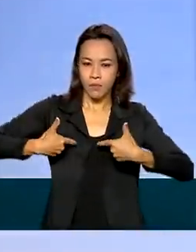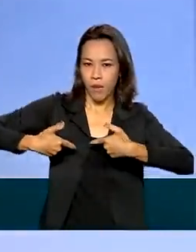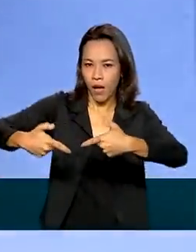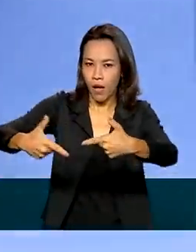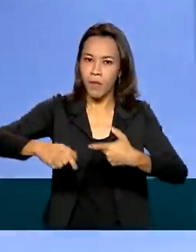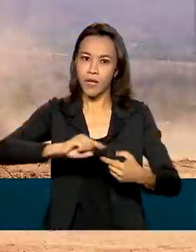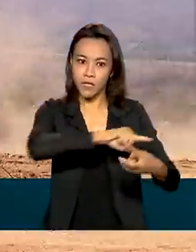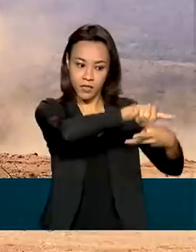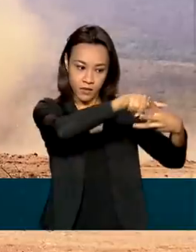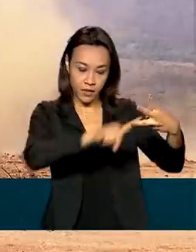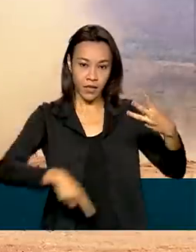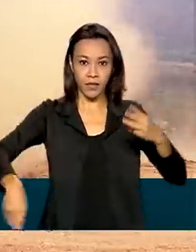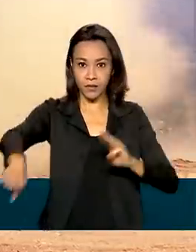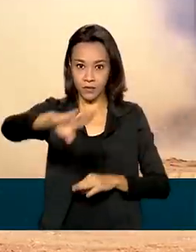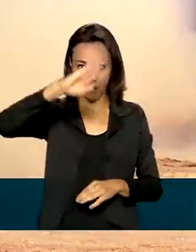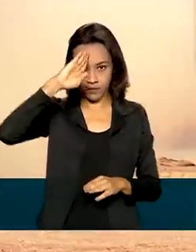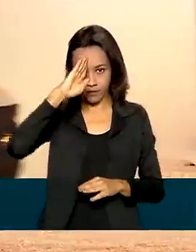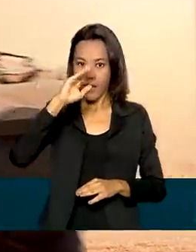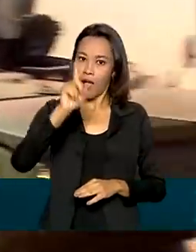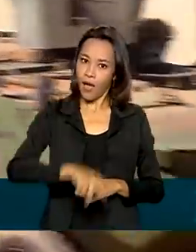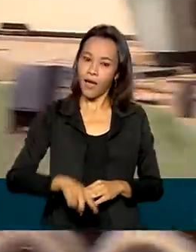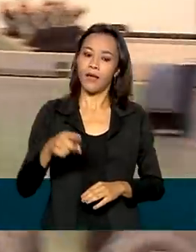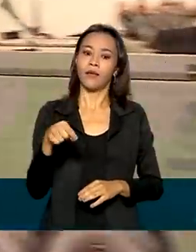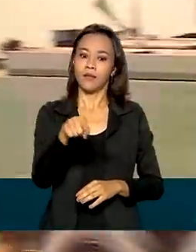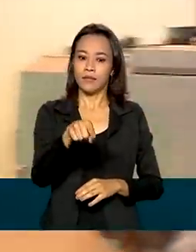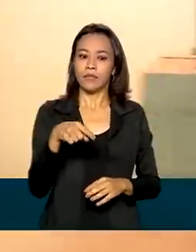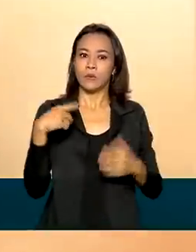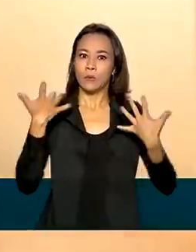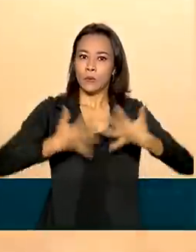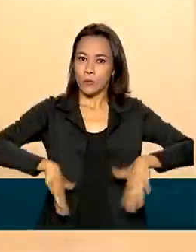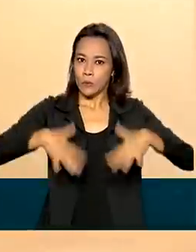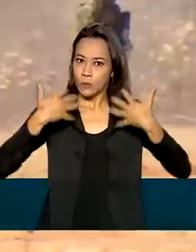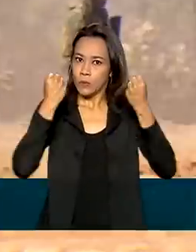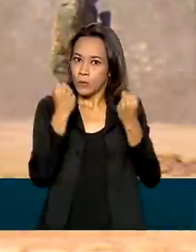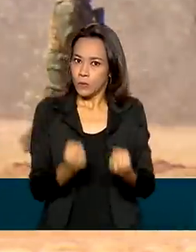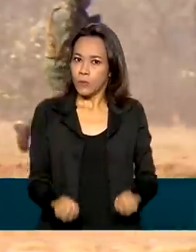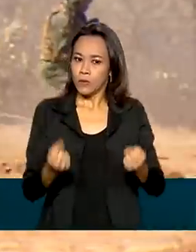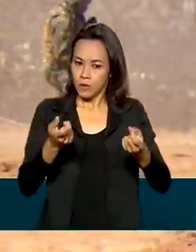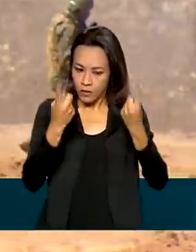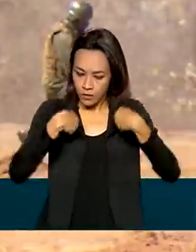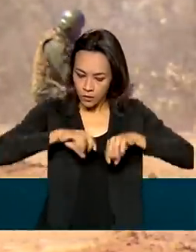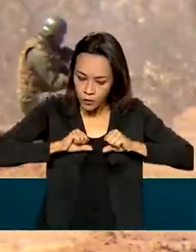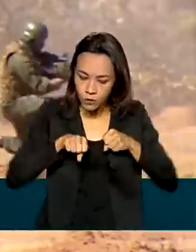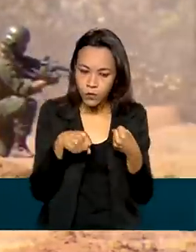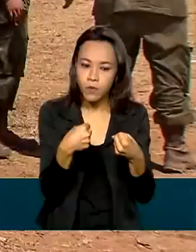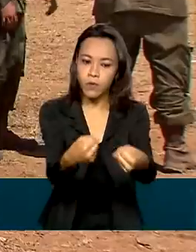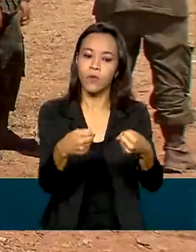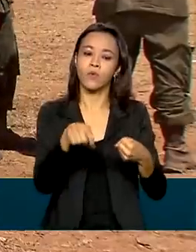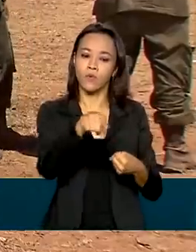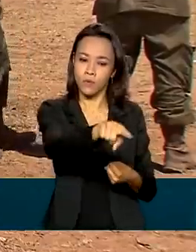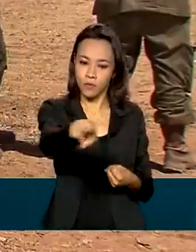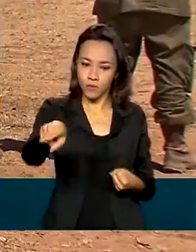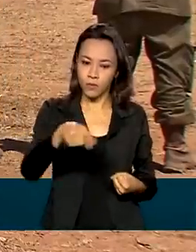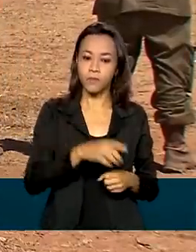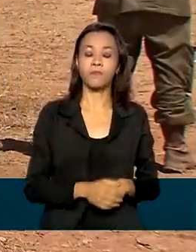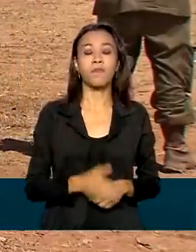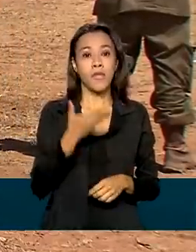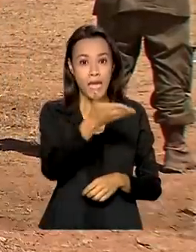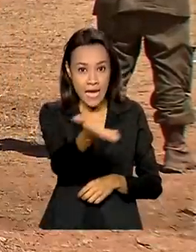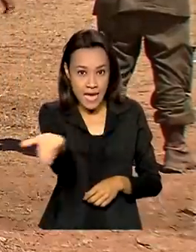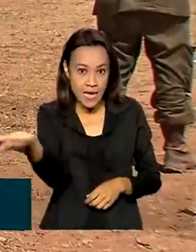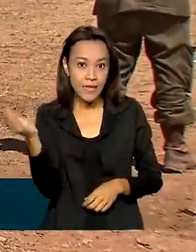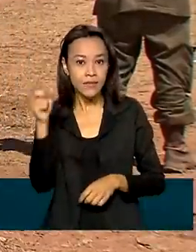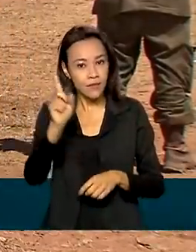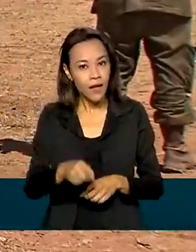armadas é a mais complexa das operações e exigiu um grande esforço e coerência operacional. Esse tipo de operação é